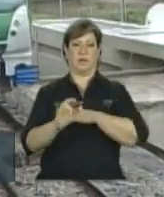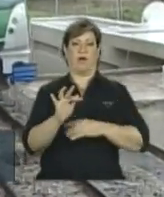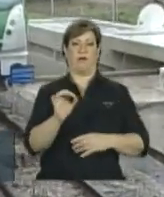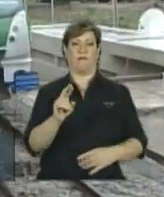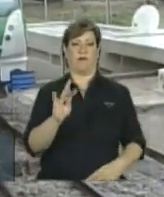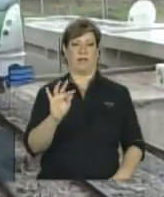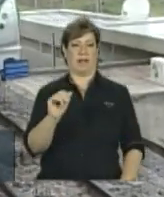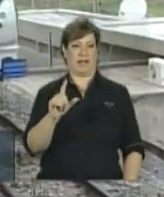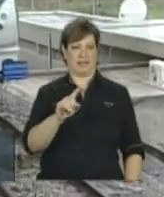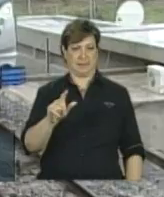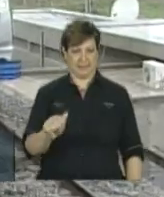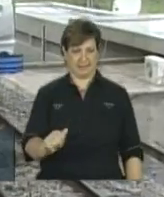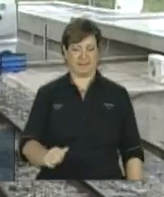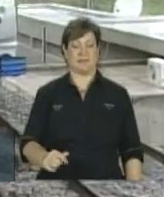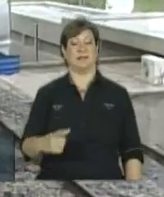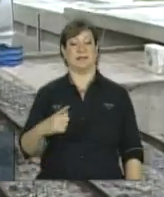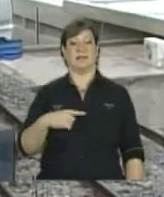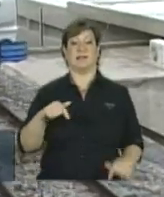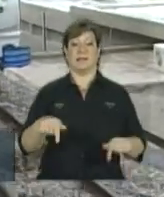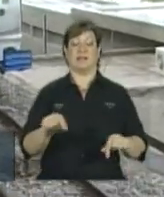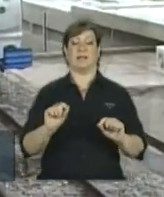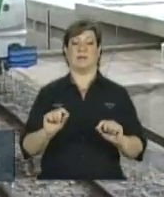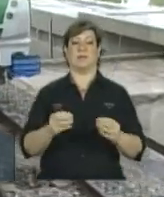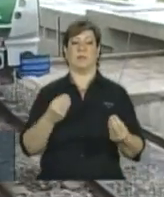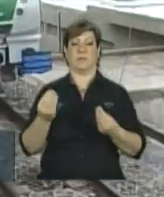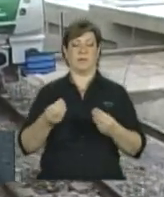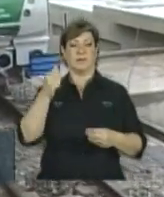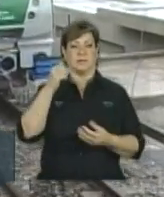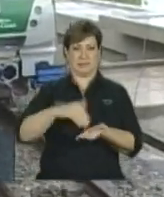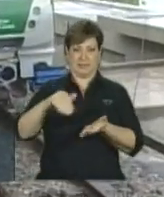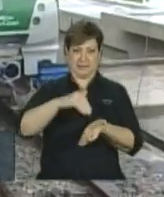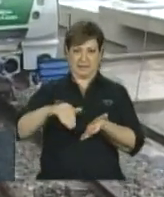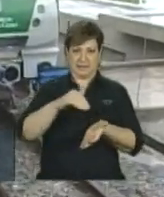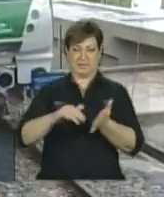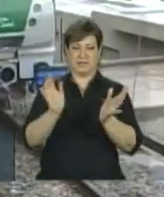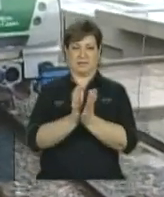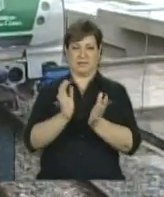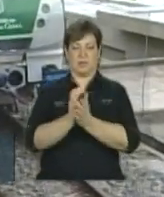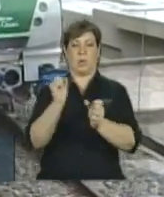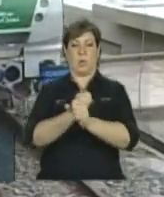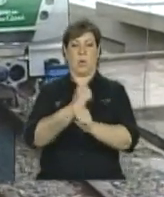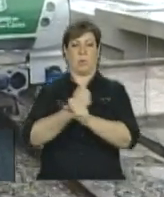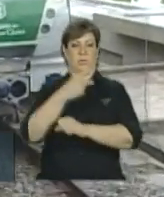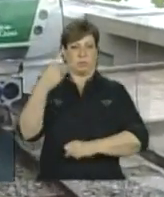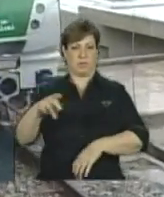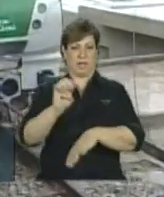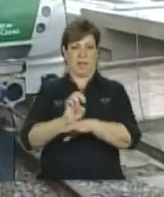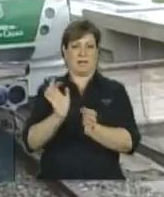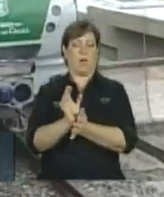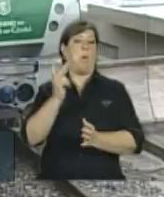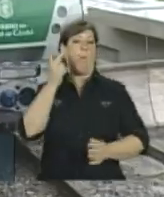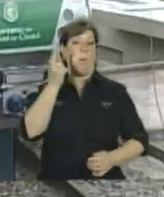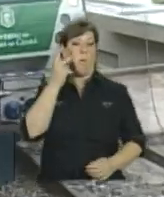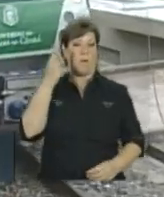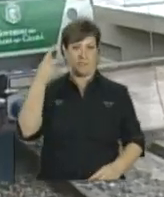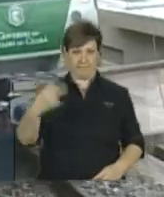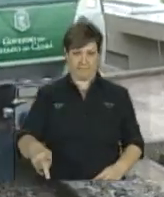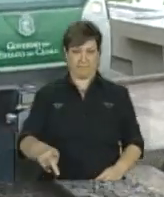Fortaleza. Bom, segundo a Secretaria de Infraestrutura do Estado do Ceará,